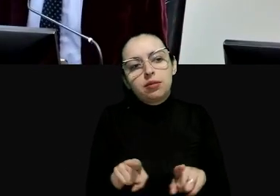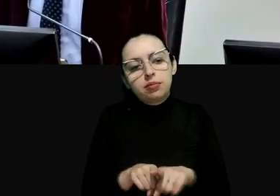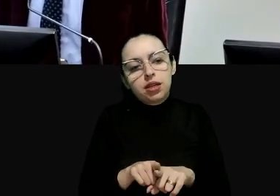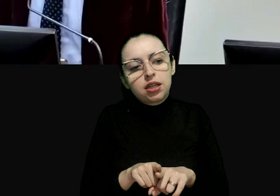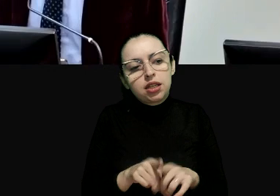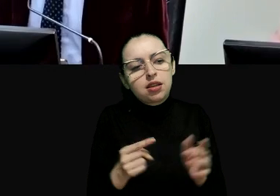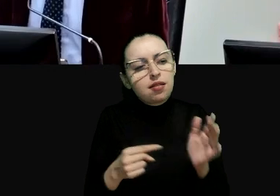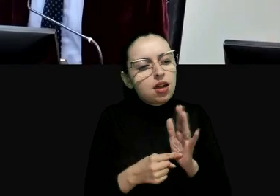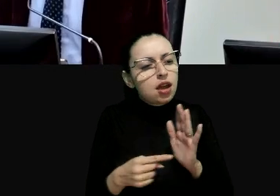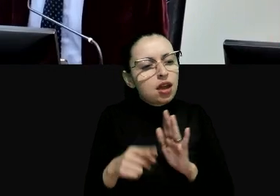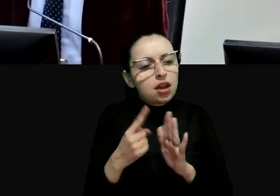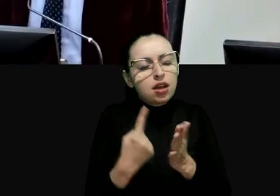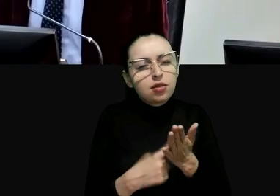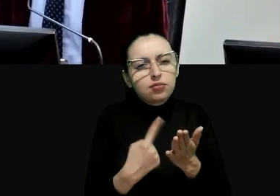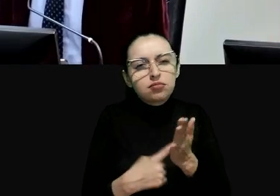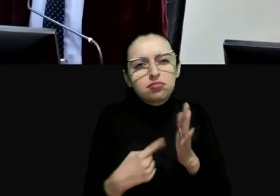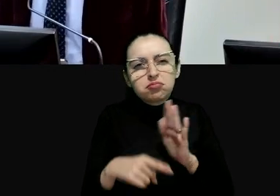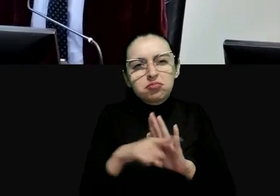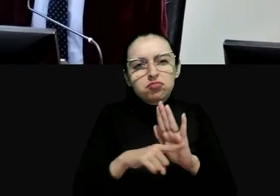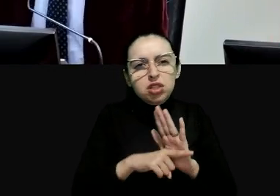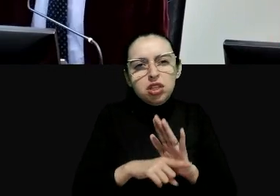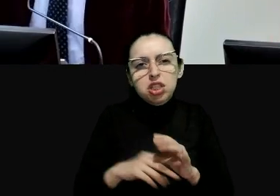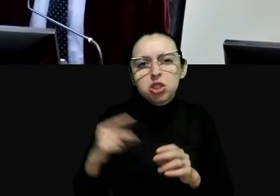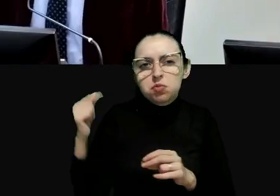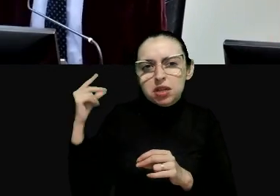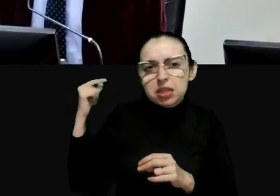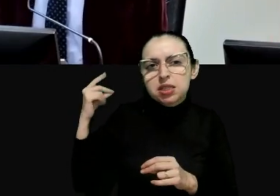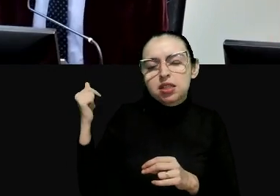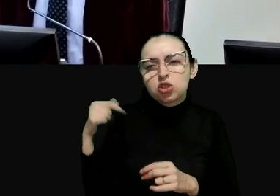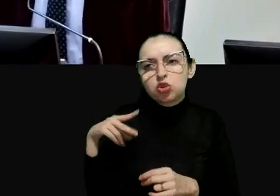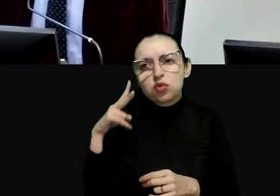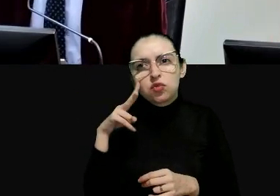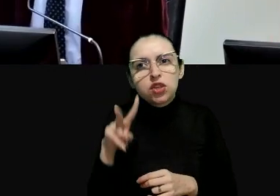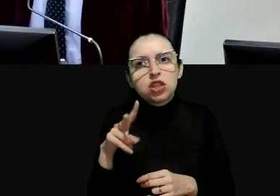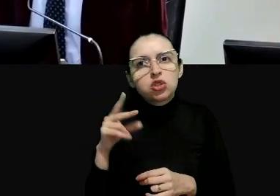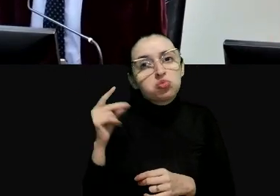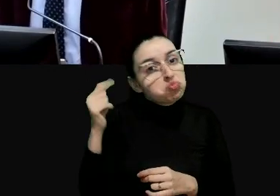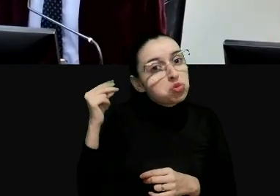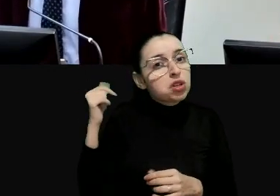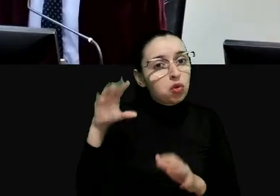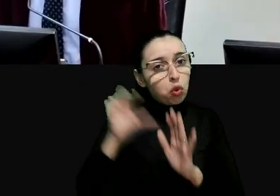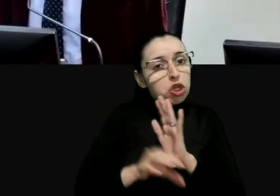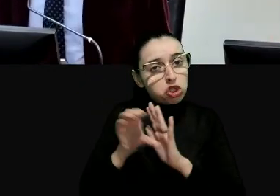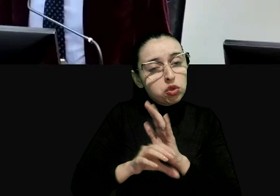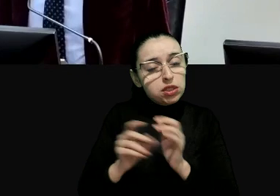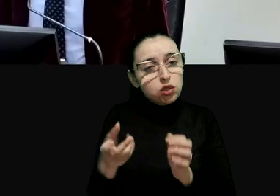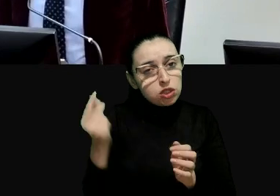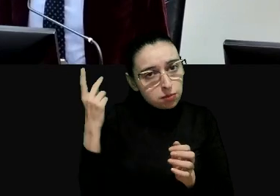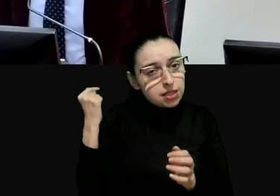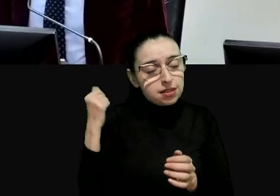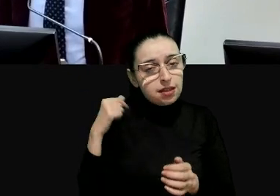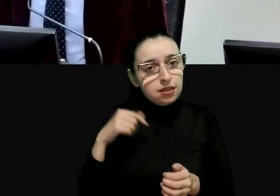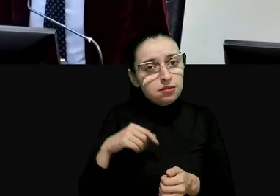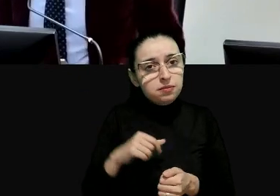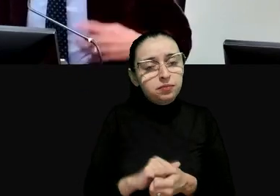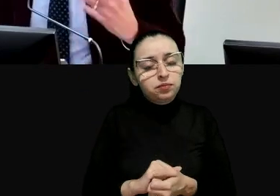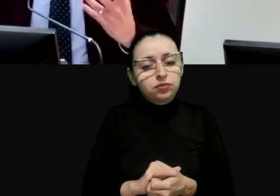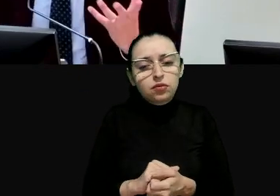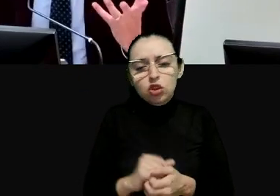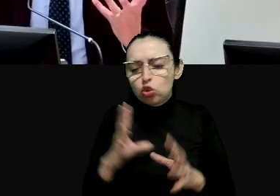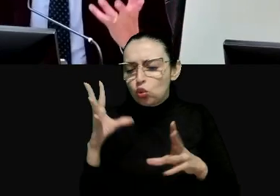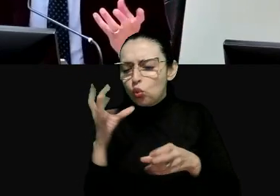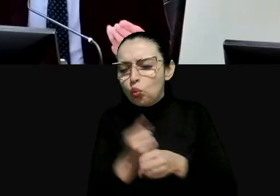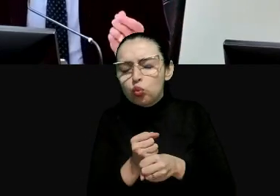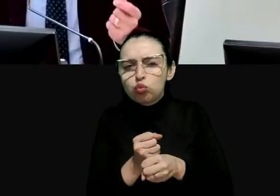legado das ditaduras do passado que como temos visto a vezes não são tanto do passado todos esses elementos então